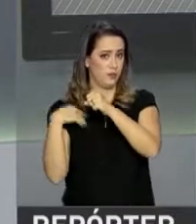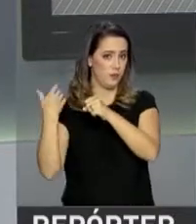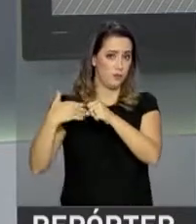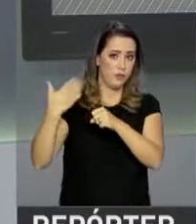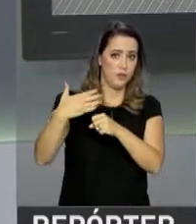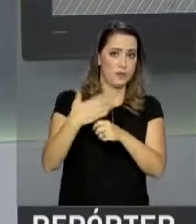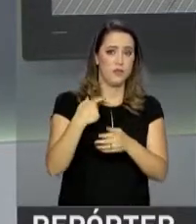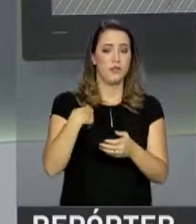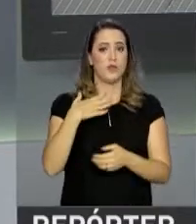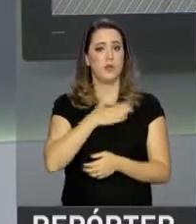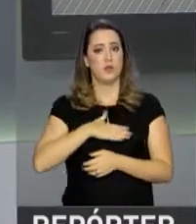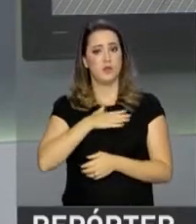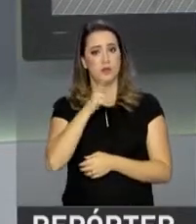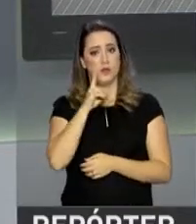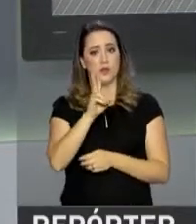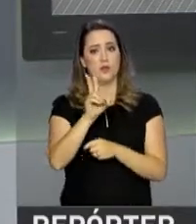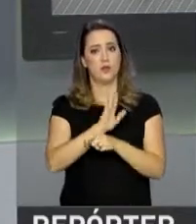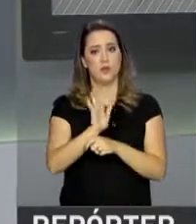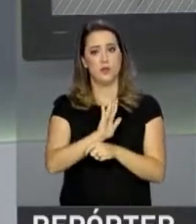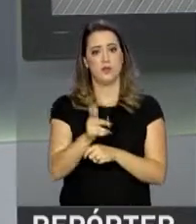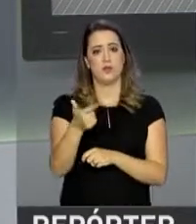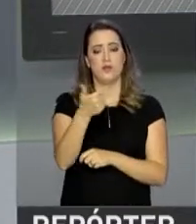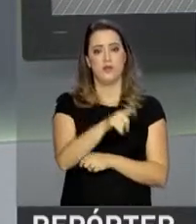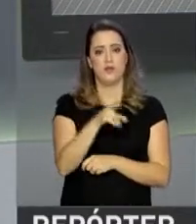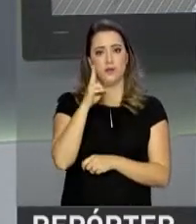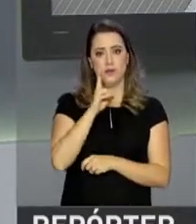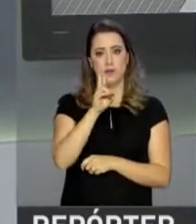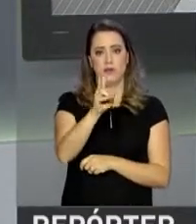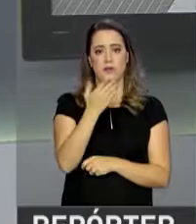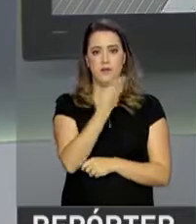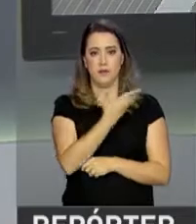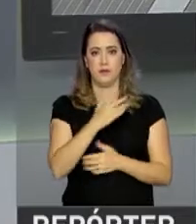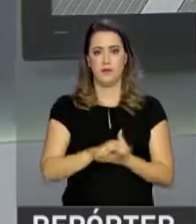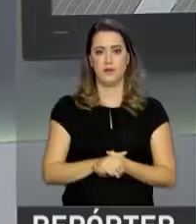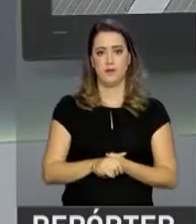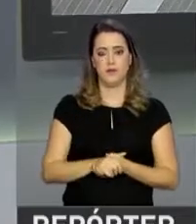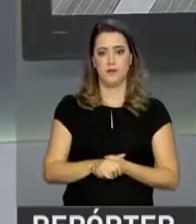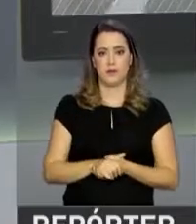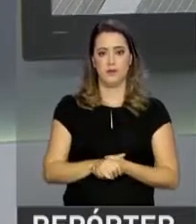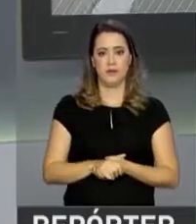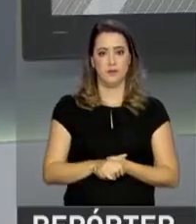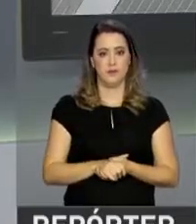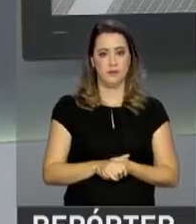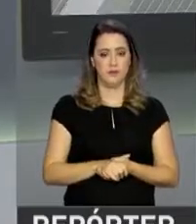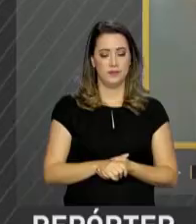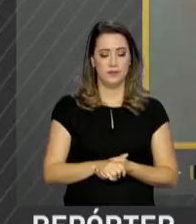Muita gente gostou desse vídeo, pediu para ver novamente, e a gente passa mais uma vez aqui na NBR.